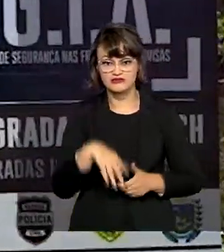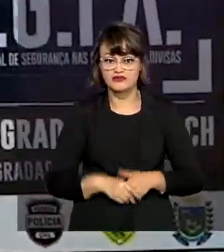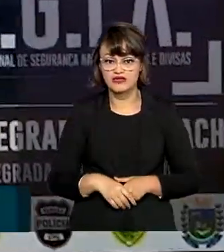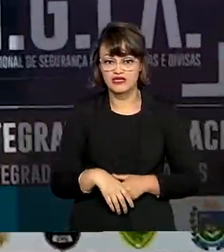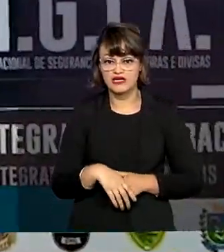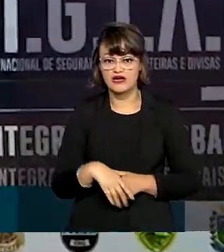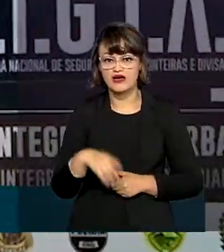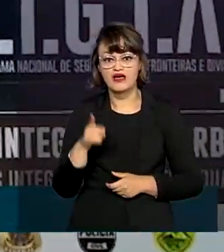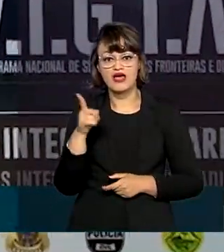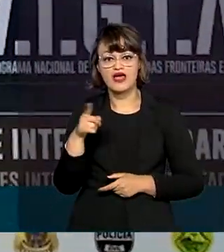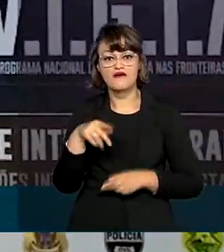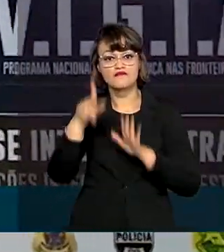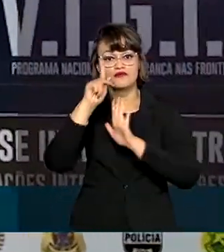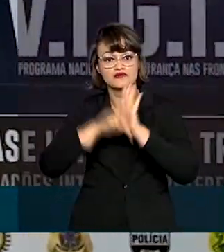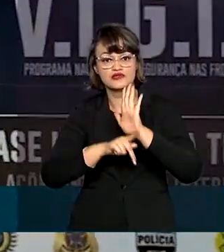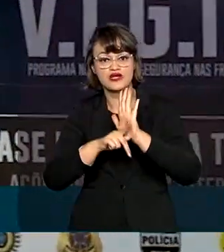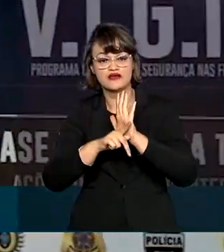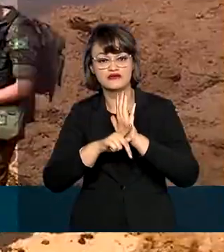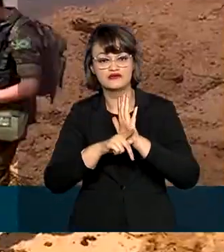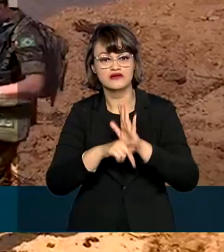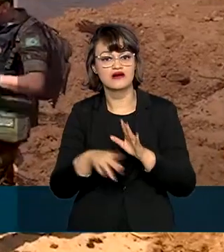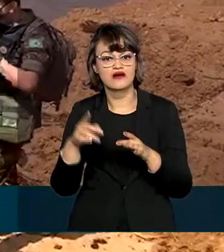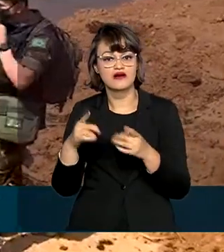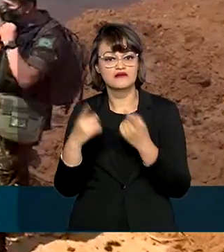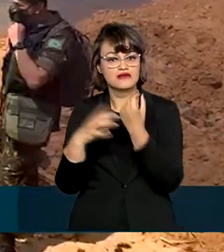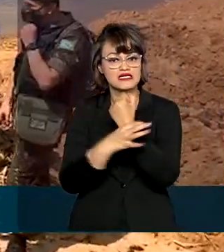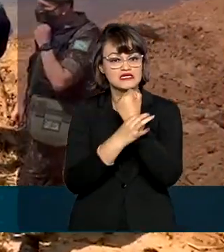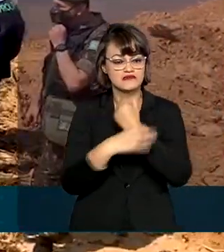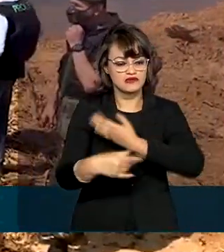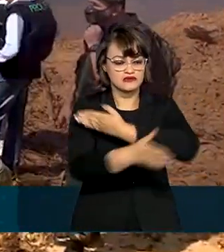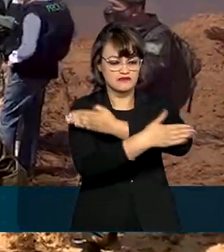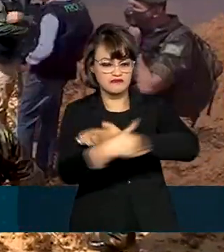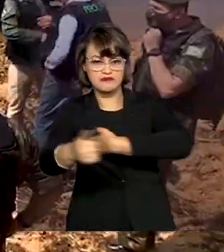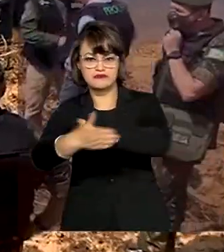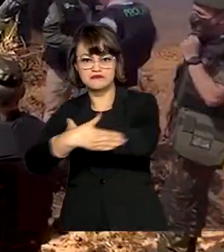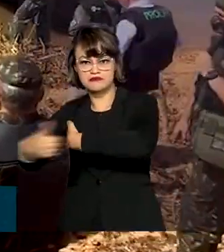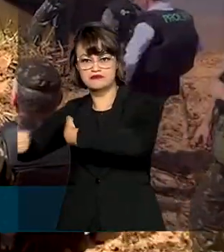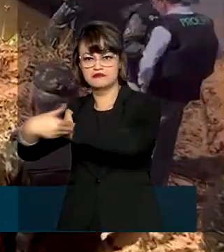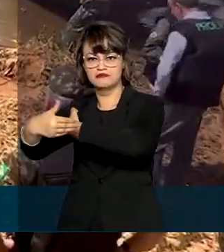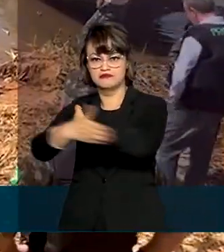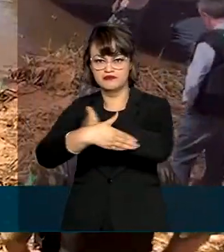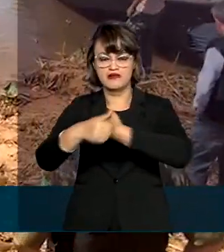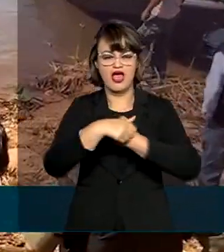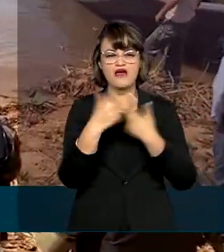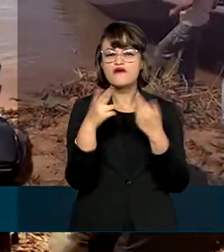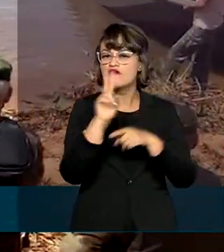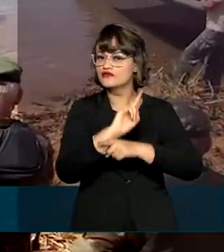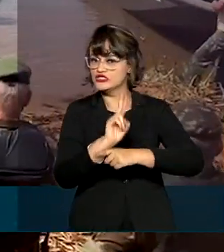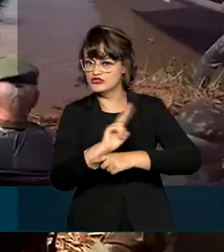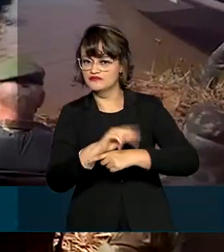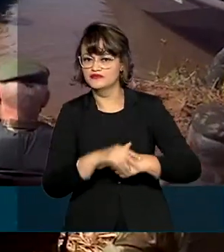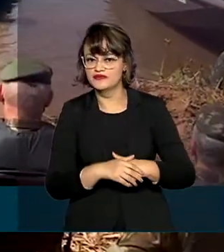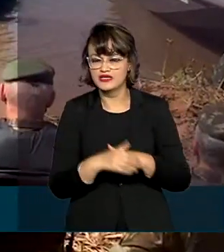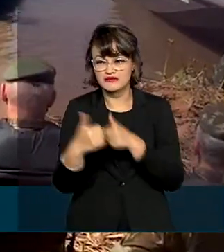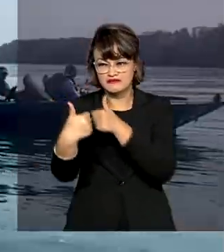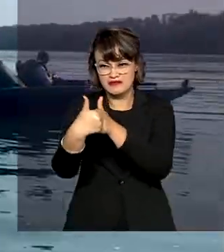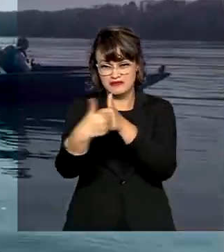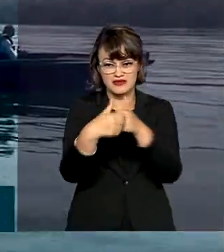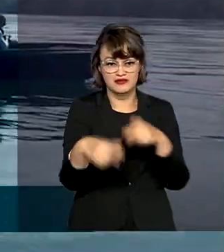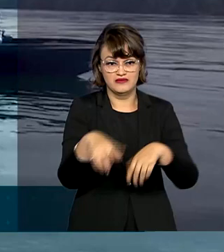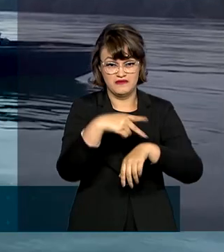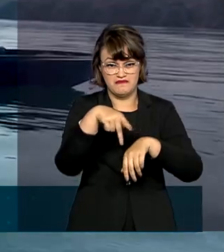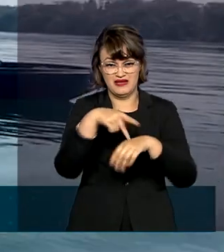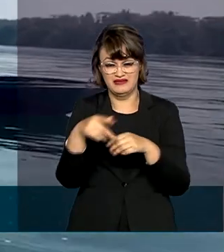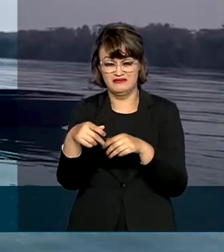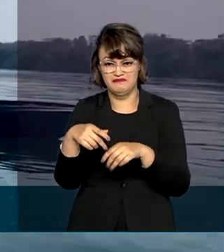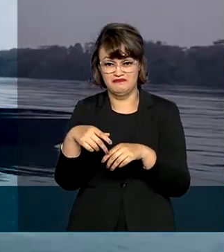Norte faz parte do Programa Nacional de Segurança nas fronteiras e divisas, o Vigia. Pela proximidade com o Paraguai,